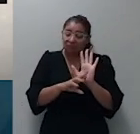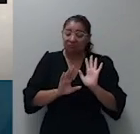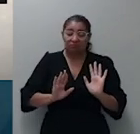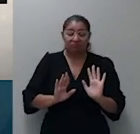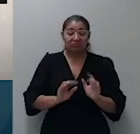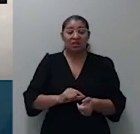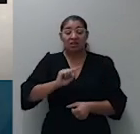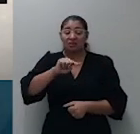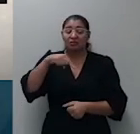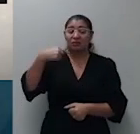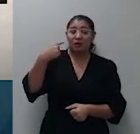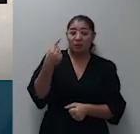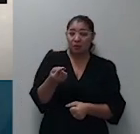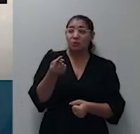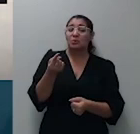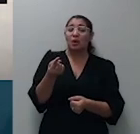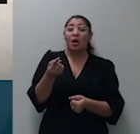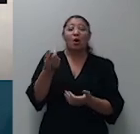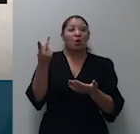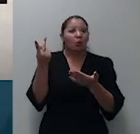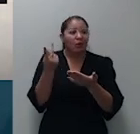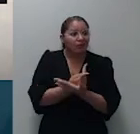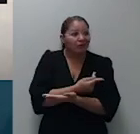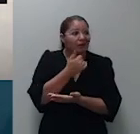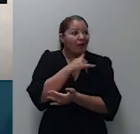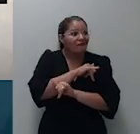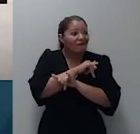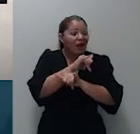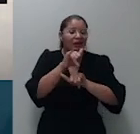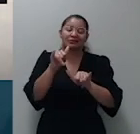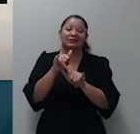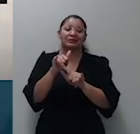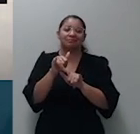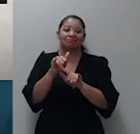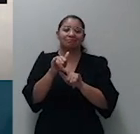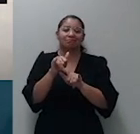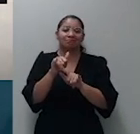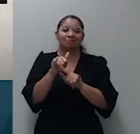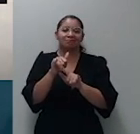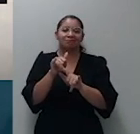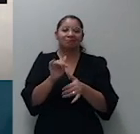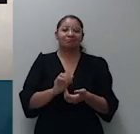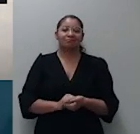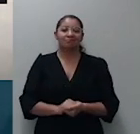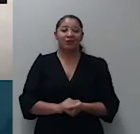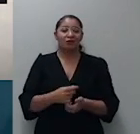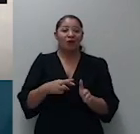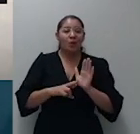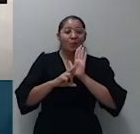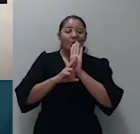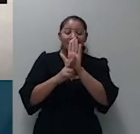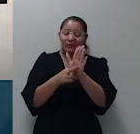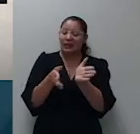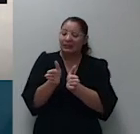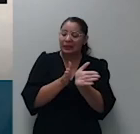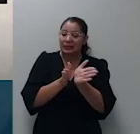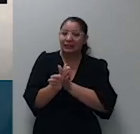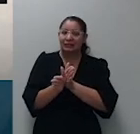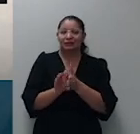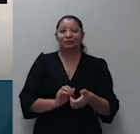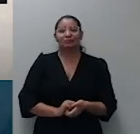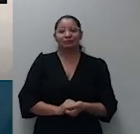efetivamente ocorreu a citação, ela foi, os embargos à monitória foram apresentados no prazo, e de qualquer forma,